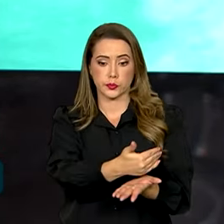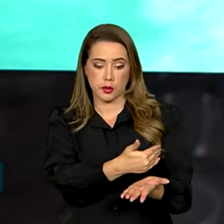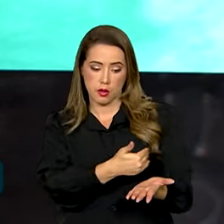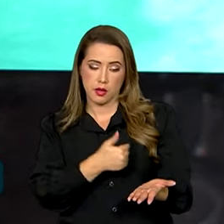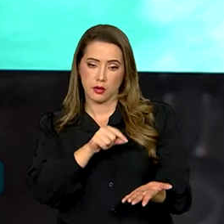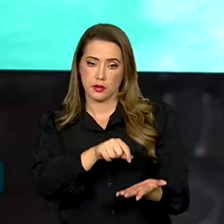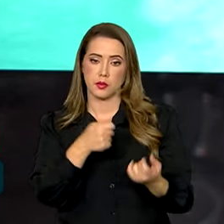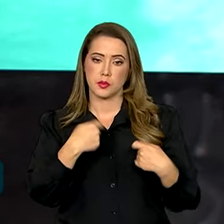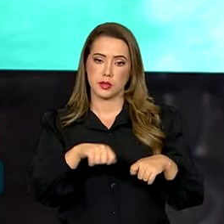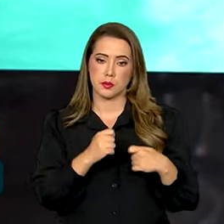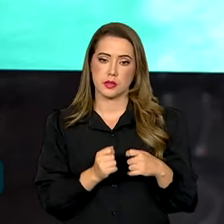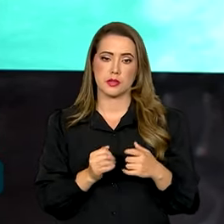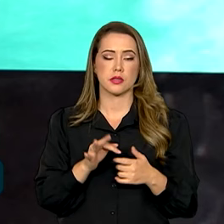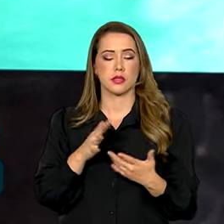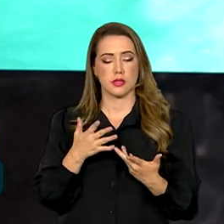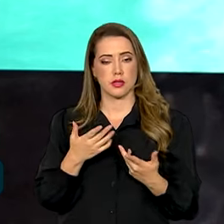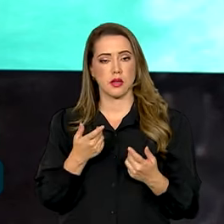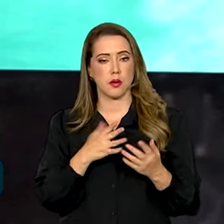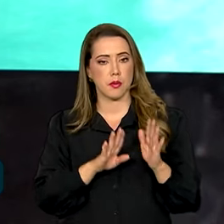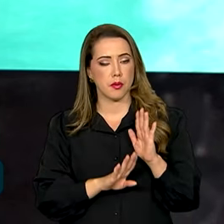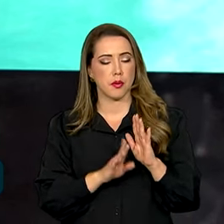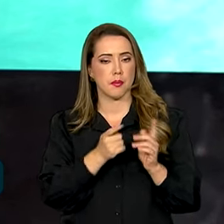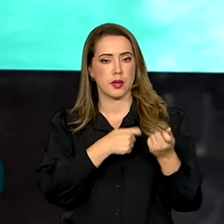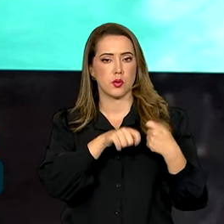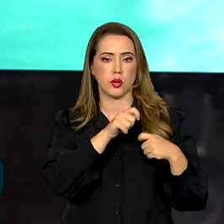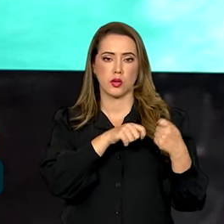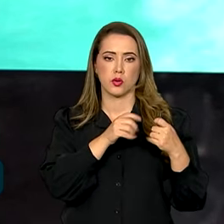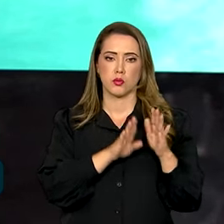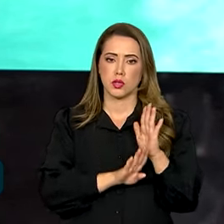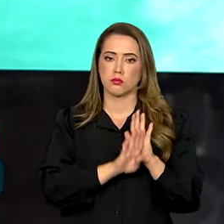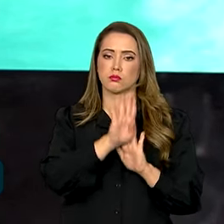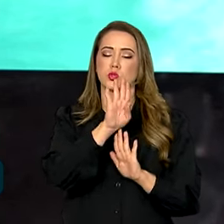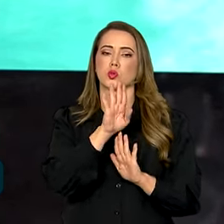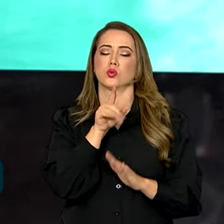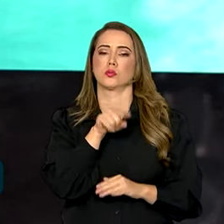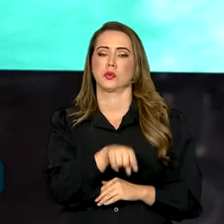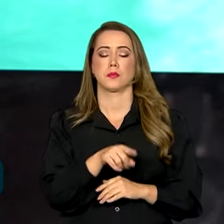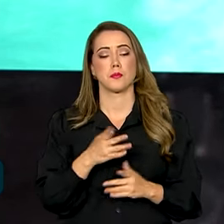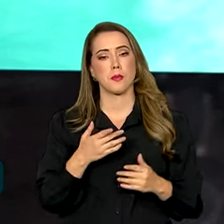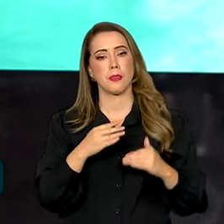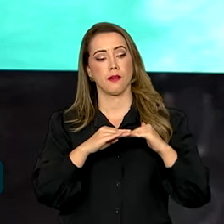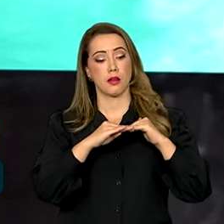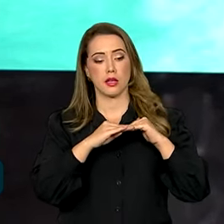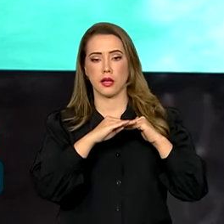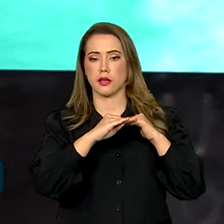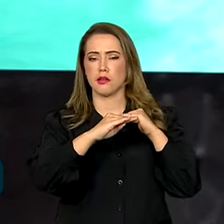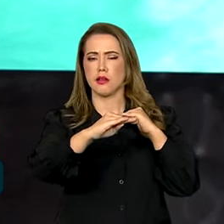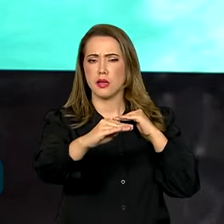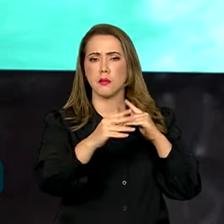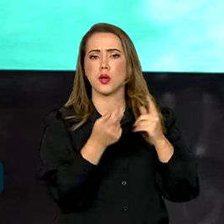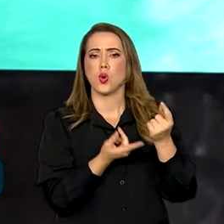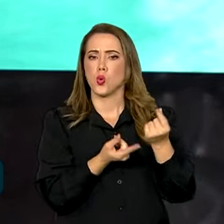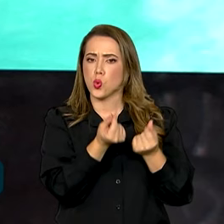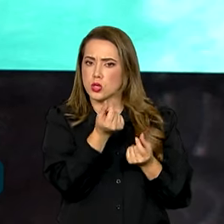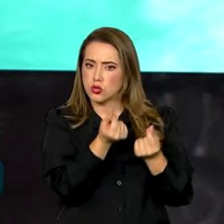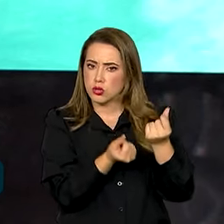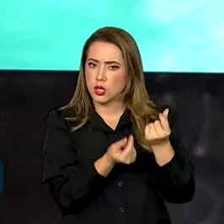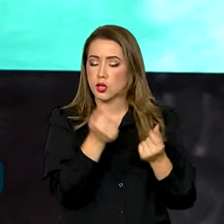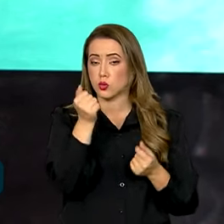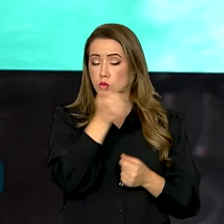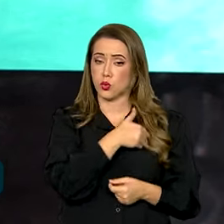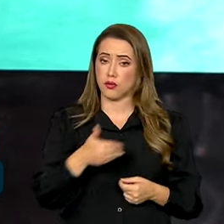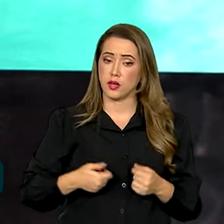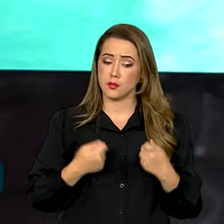de recuperação macroeconômica que nós estamos fazendo no país, que equilibram o orçamento público e que mantém o nosso